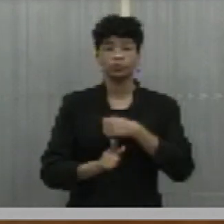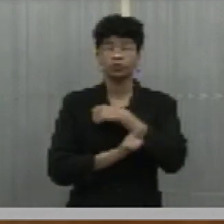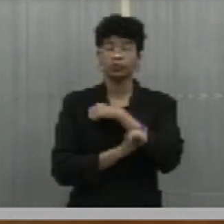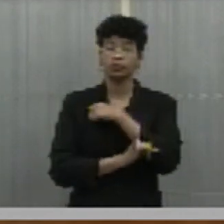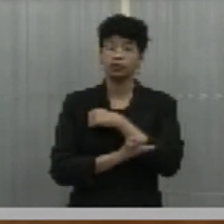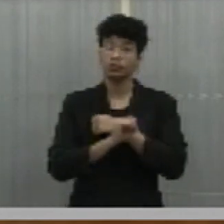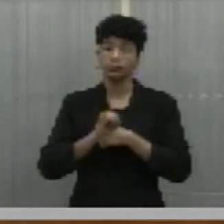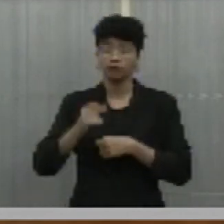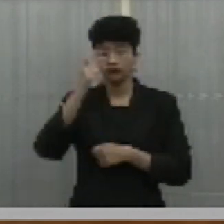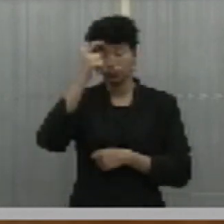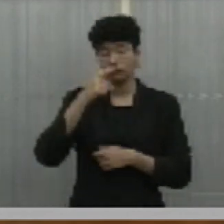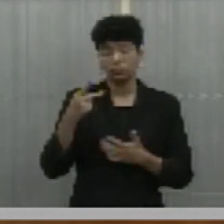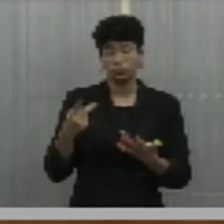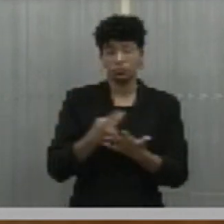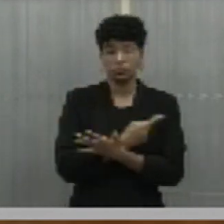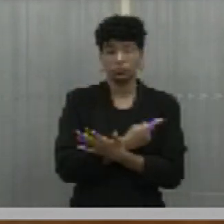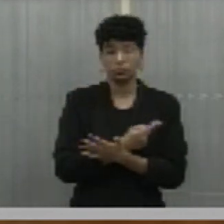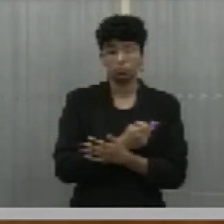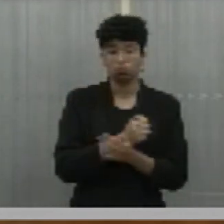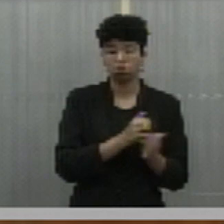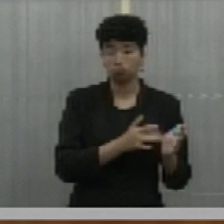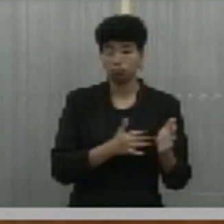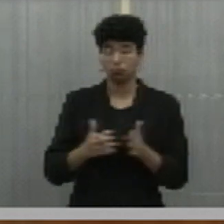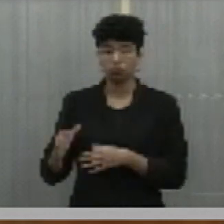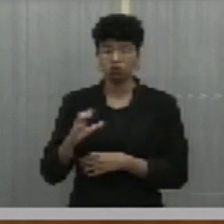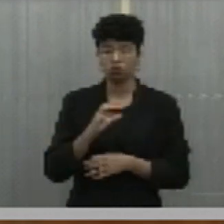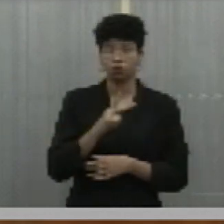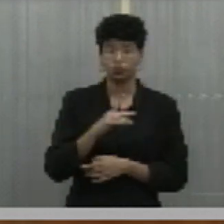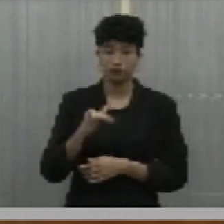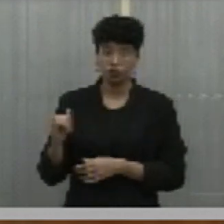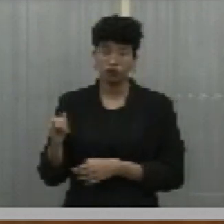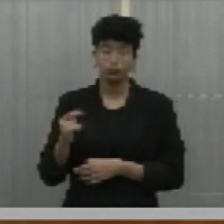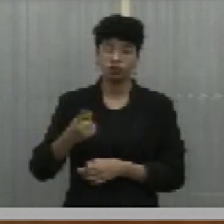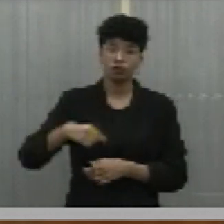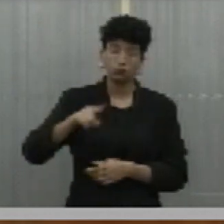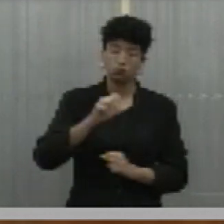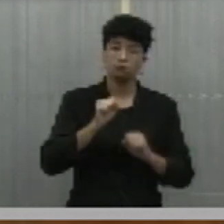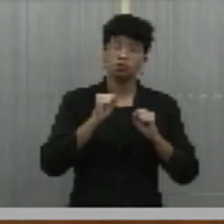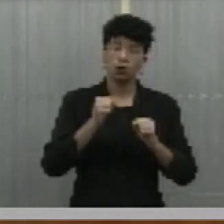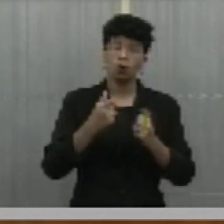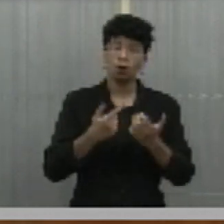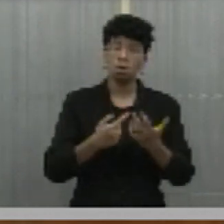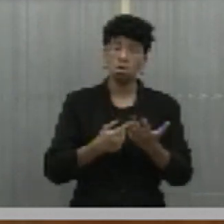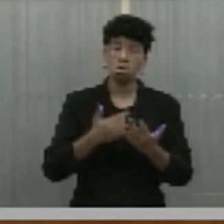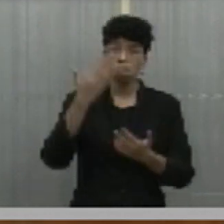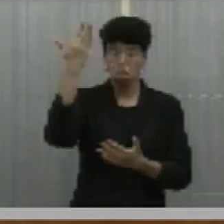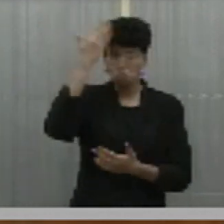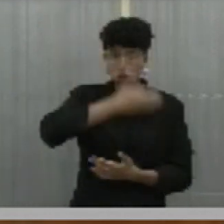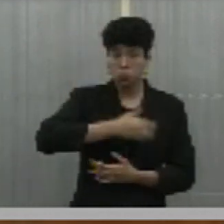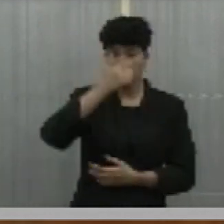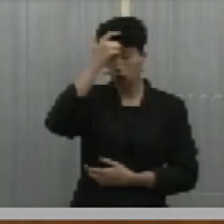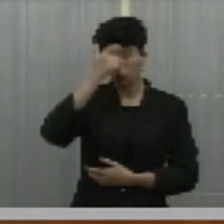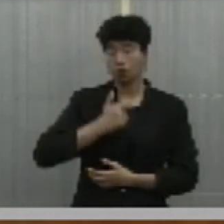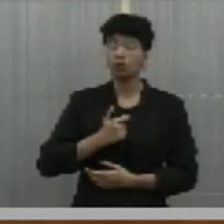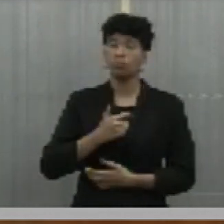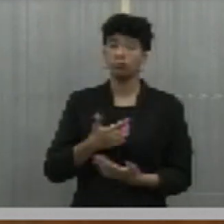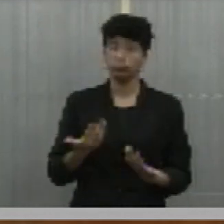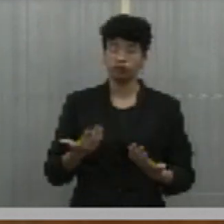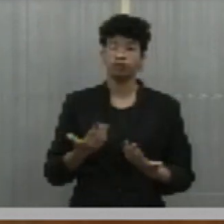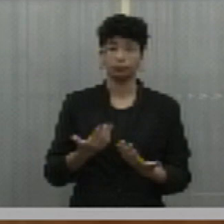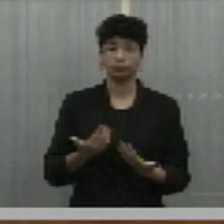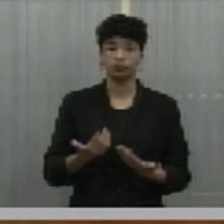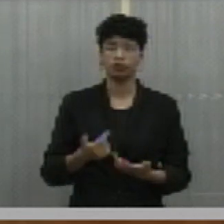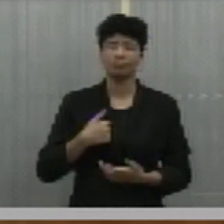errado, naturalmente, no decorrer dessa CPI, eles podem me comprovar o que vossa excelência falou.